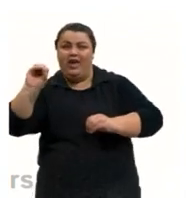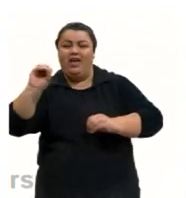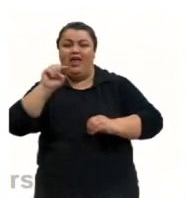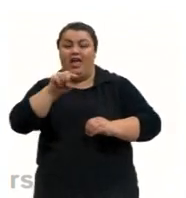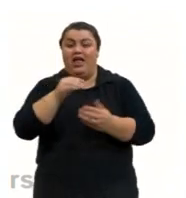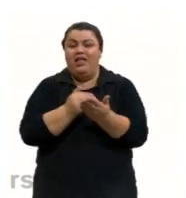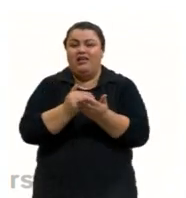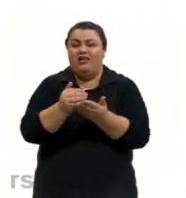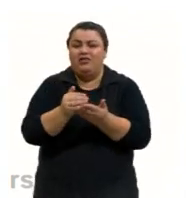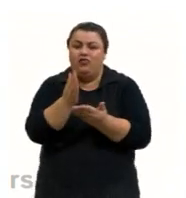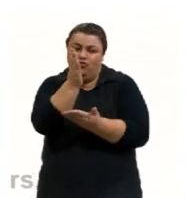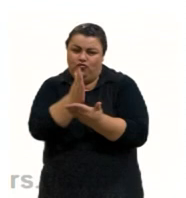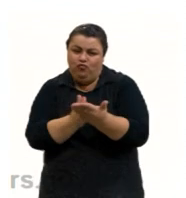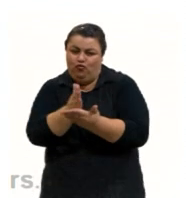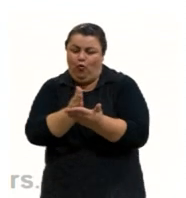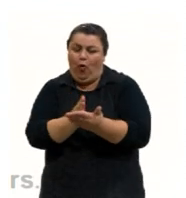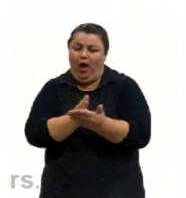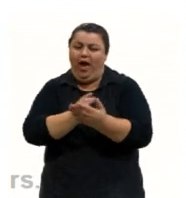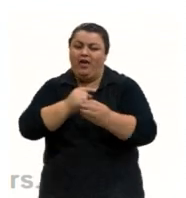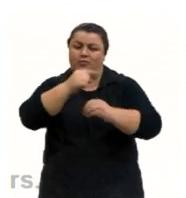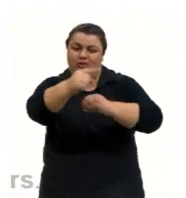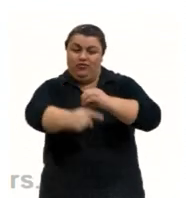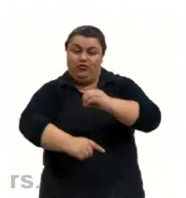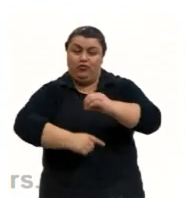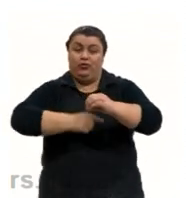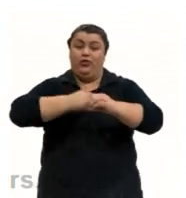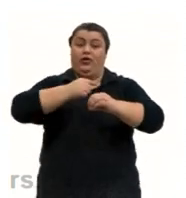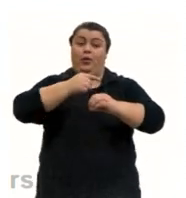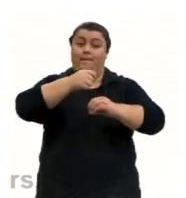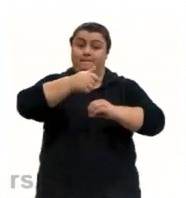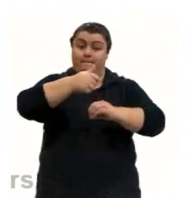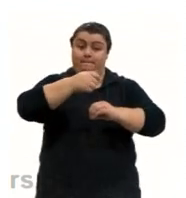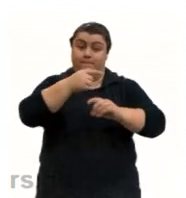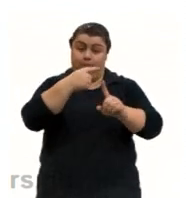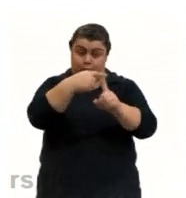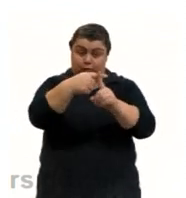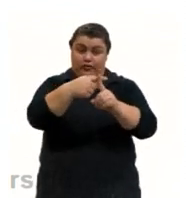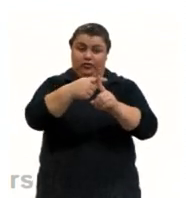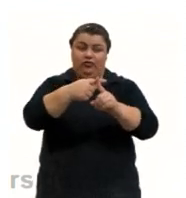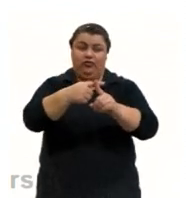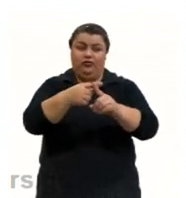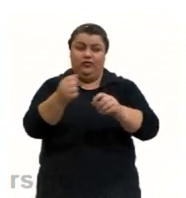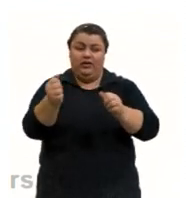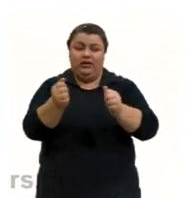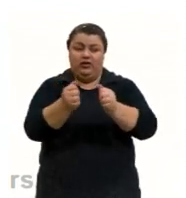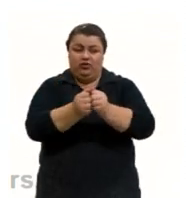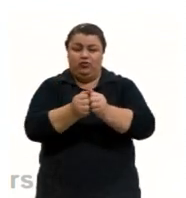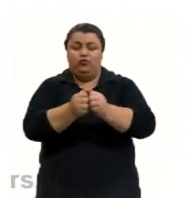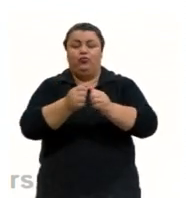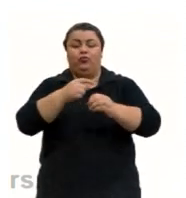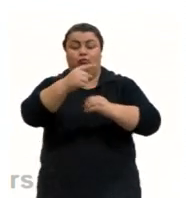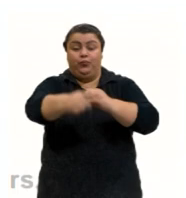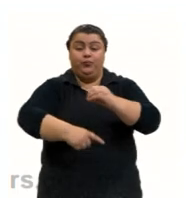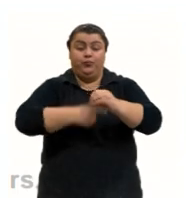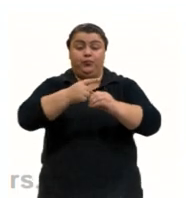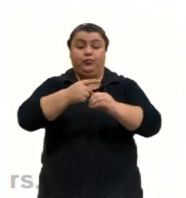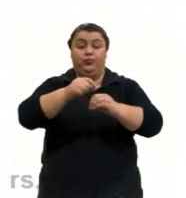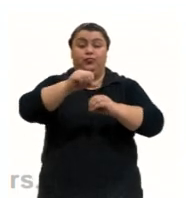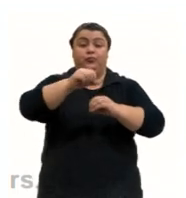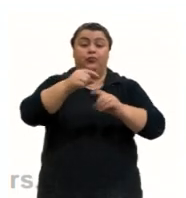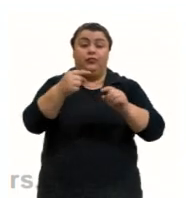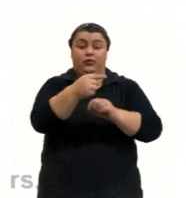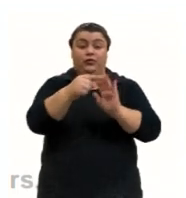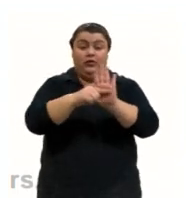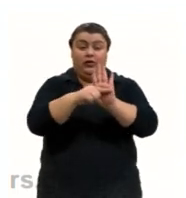dividiu as partículas positivas das partículas negativas. Esse modelo atômico recebeu o nome de sistema solar ou